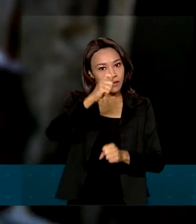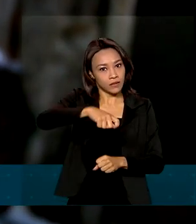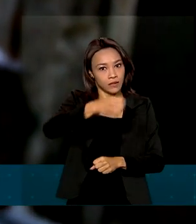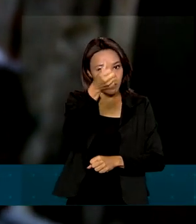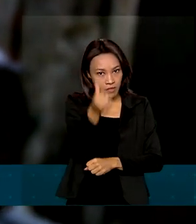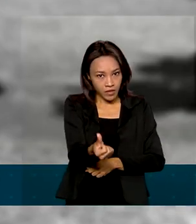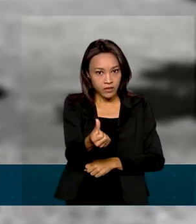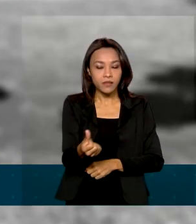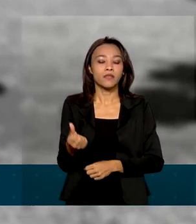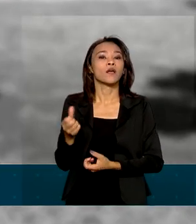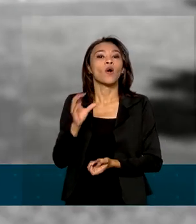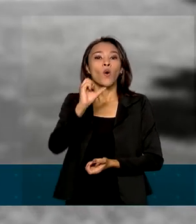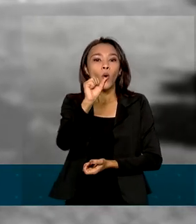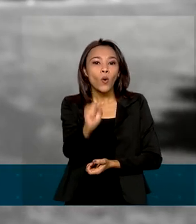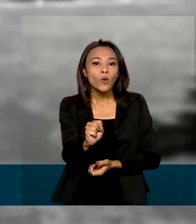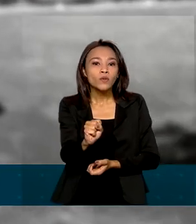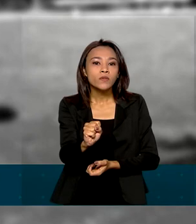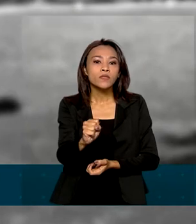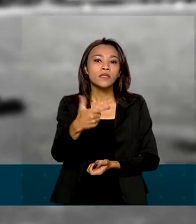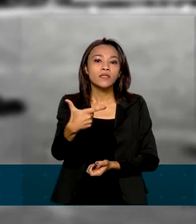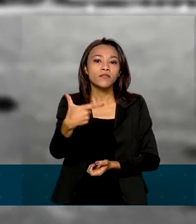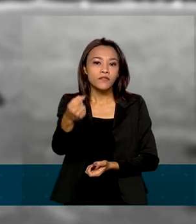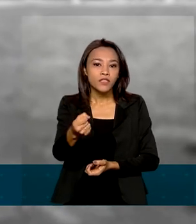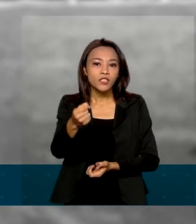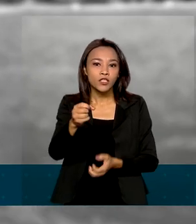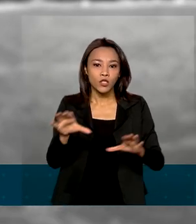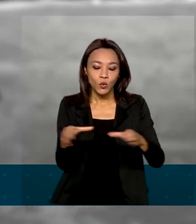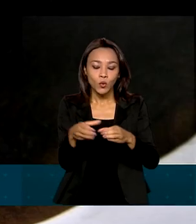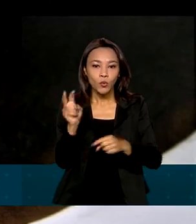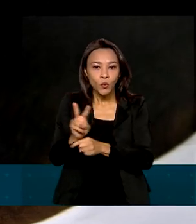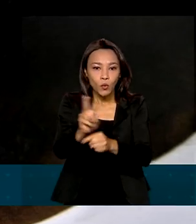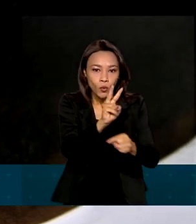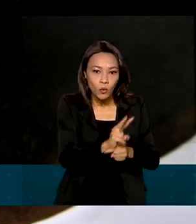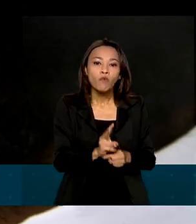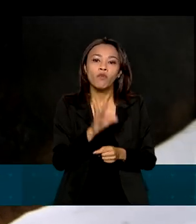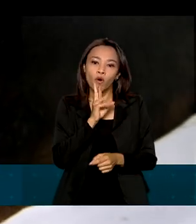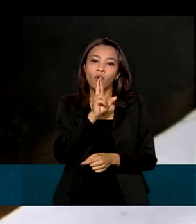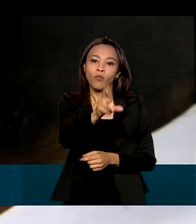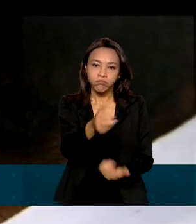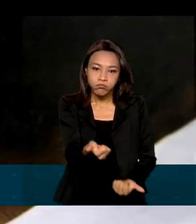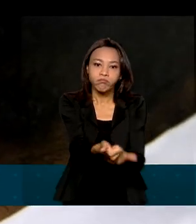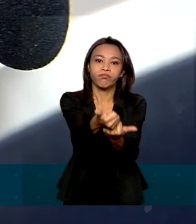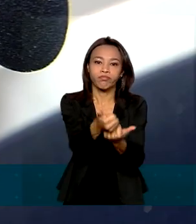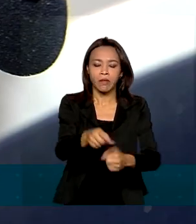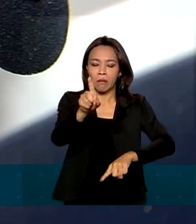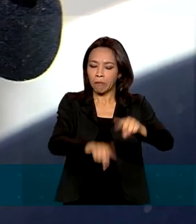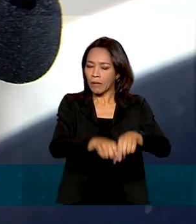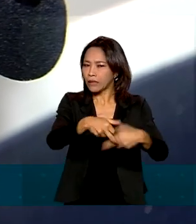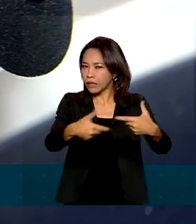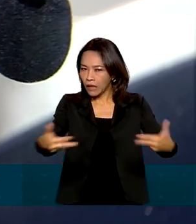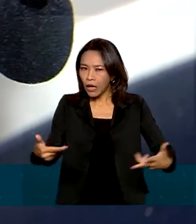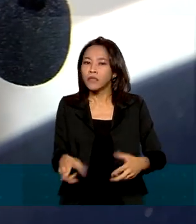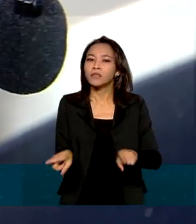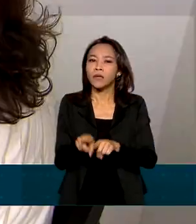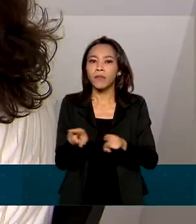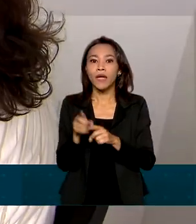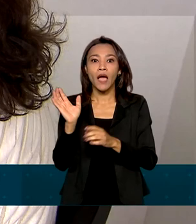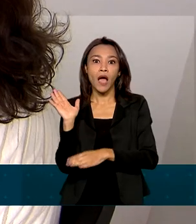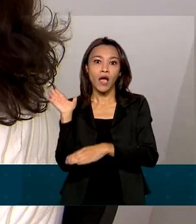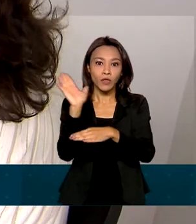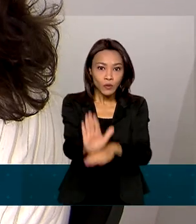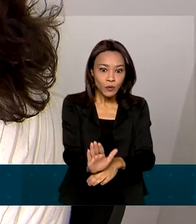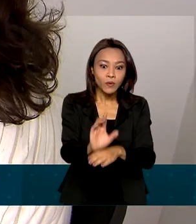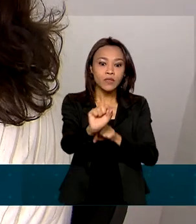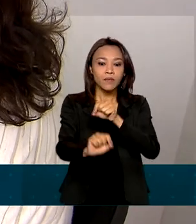820 conselhos tutelares foram atendidos. Além de equipamentos, a ajuda chegou em